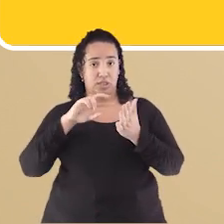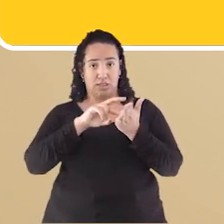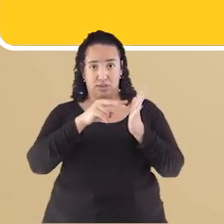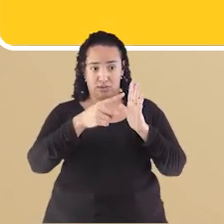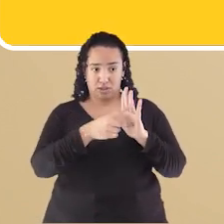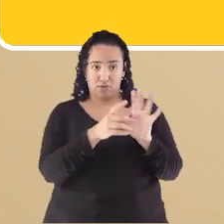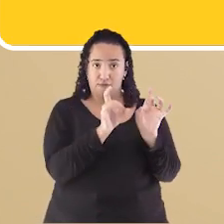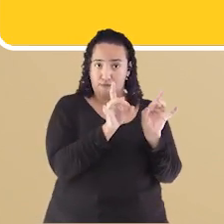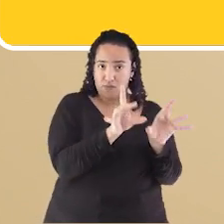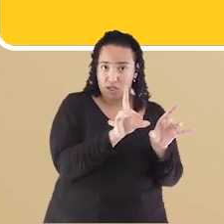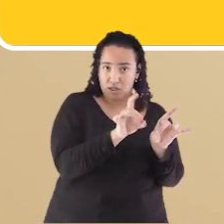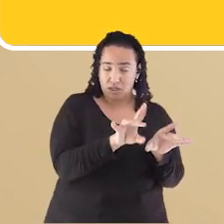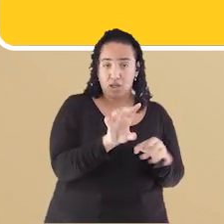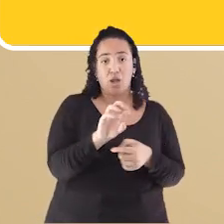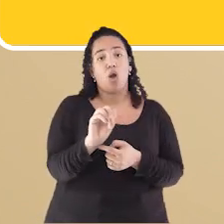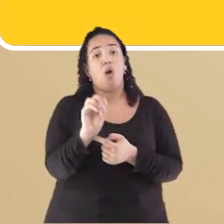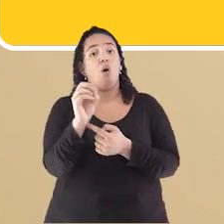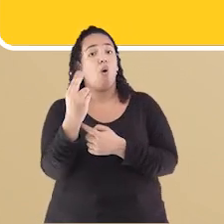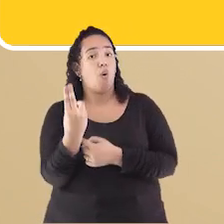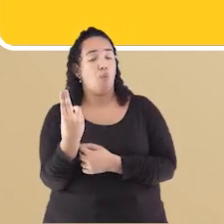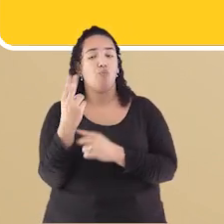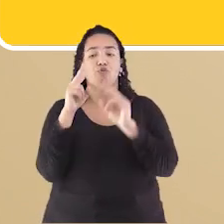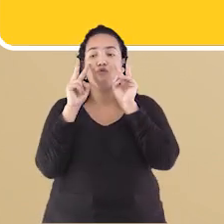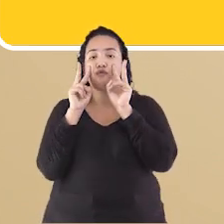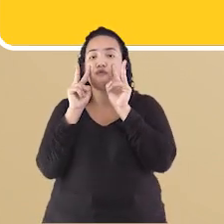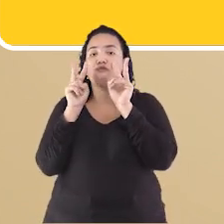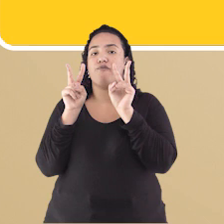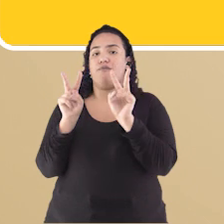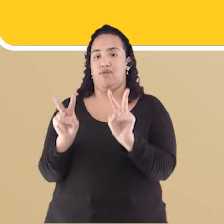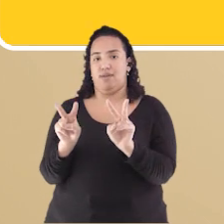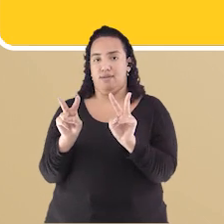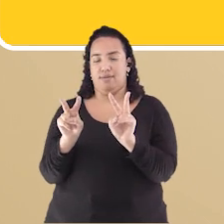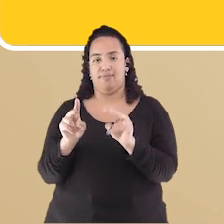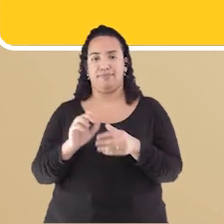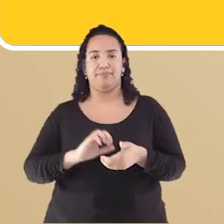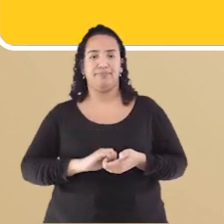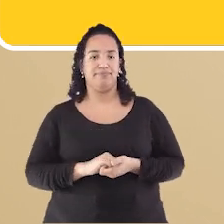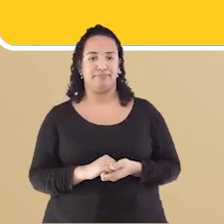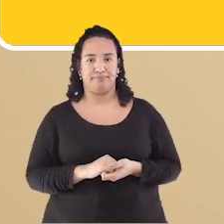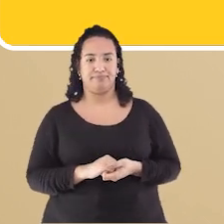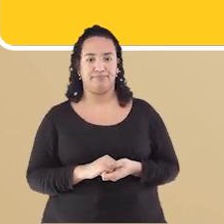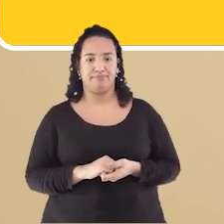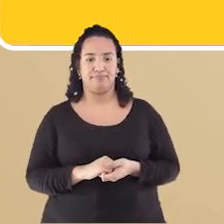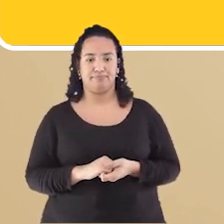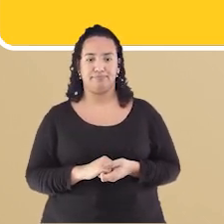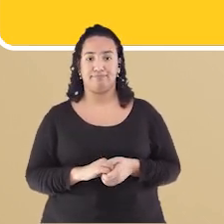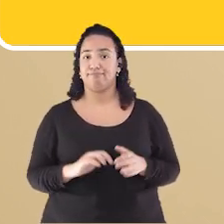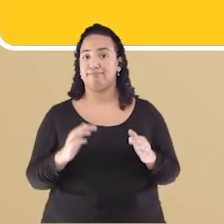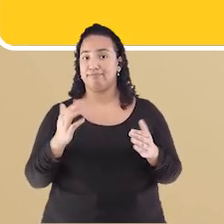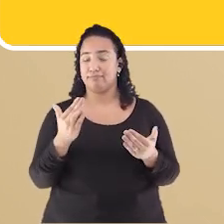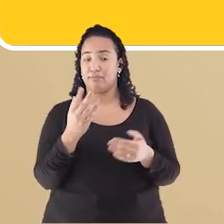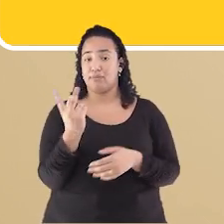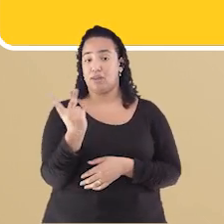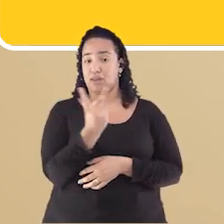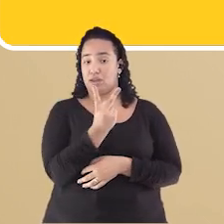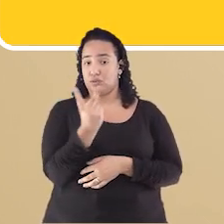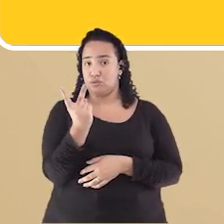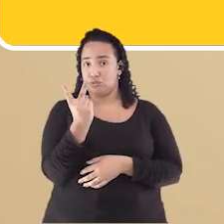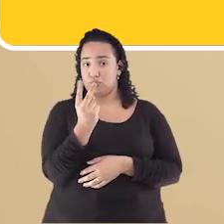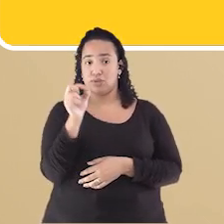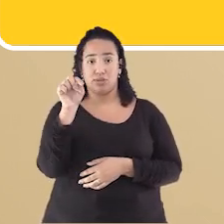significado De vender algo E também Tem o significado De ver algo Em ambas